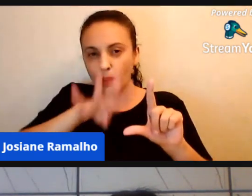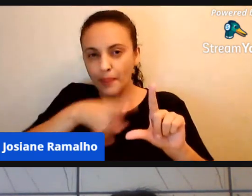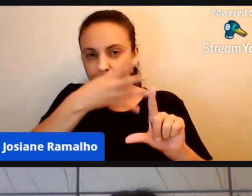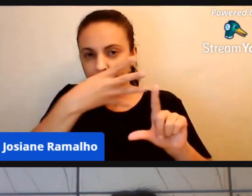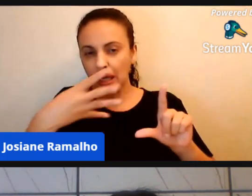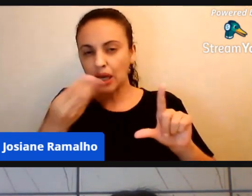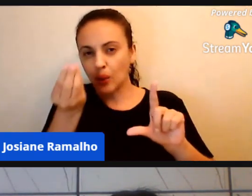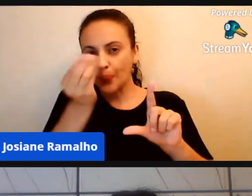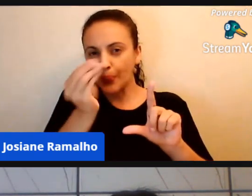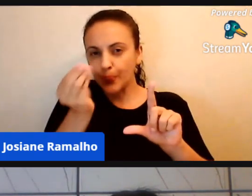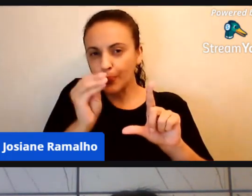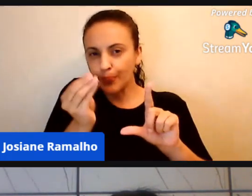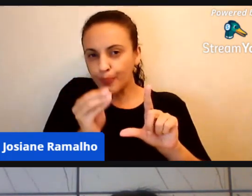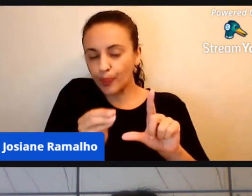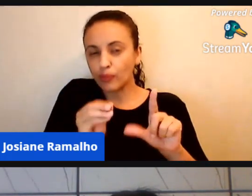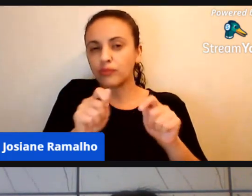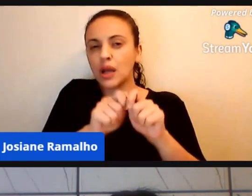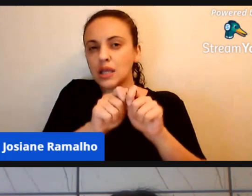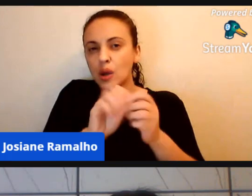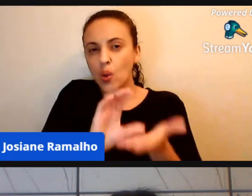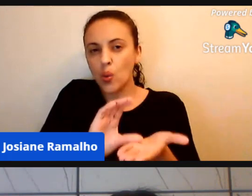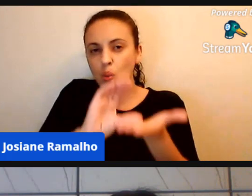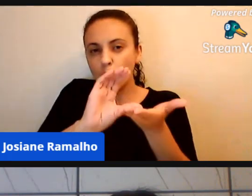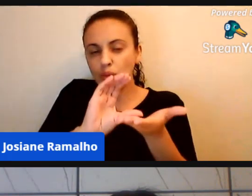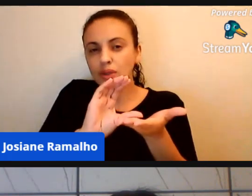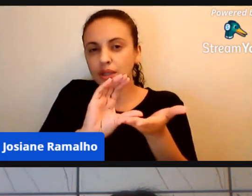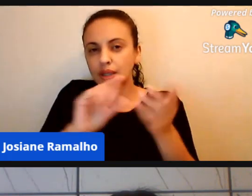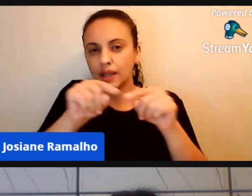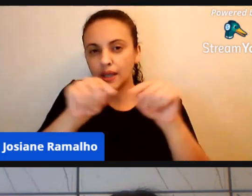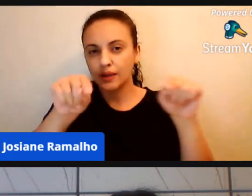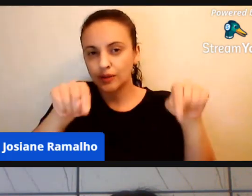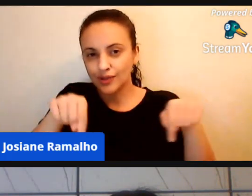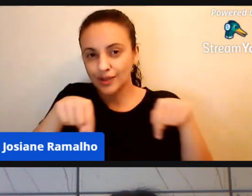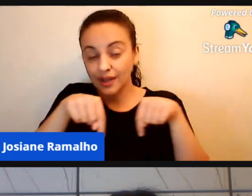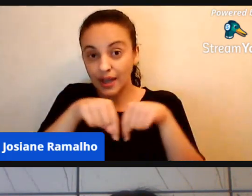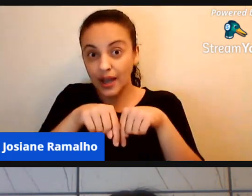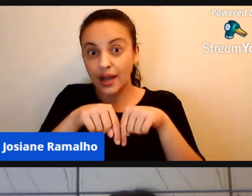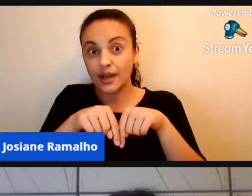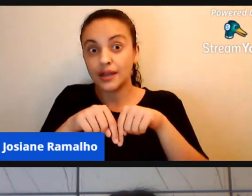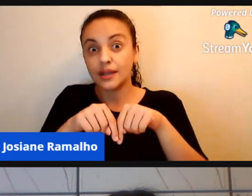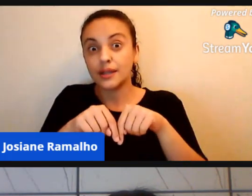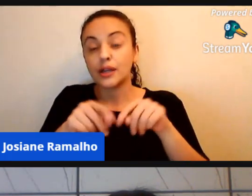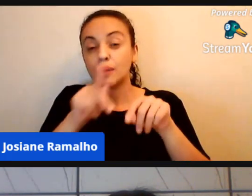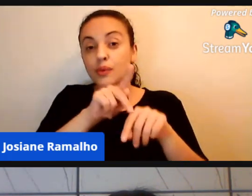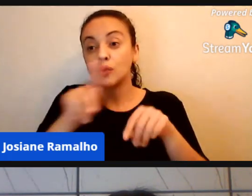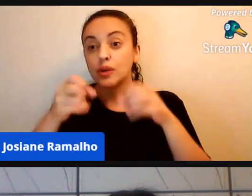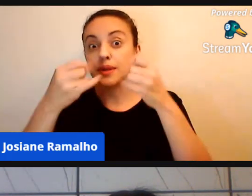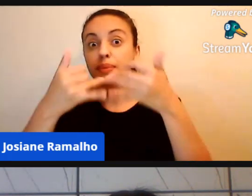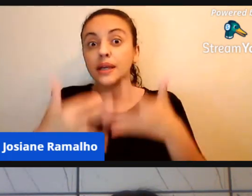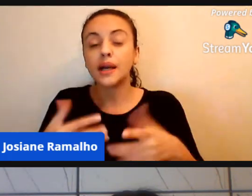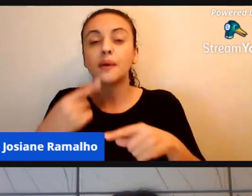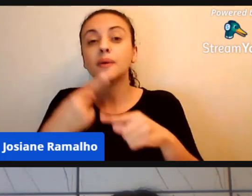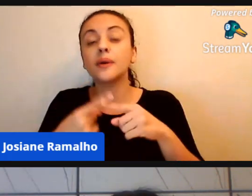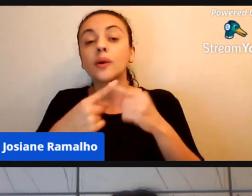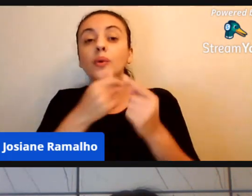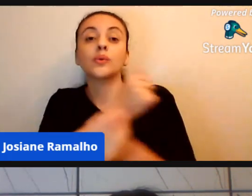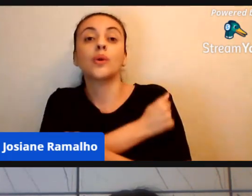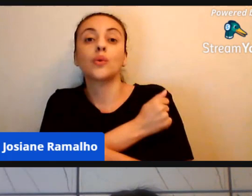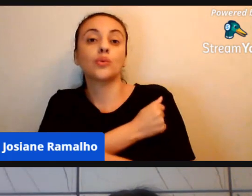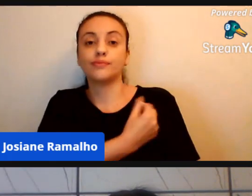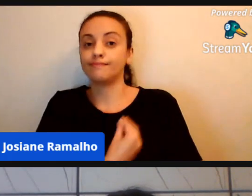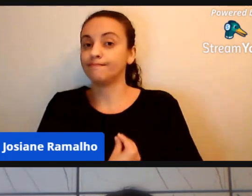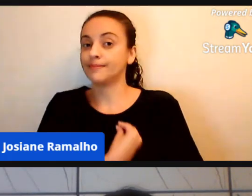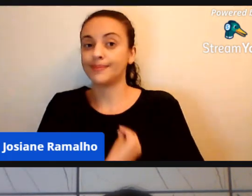fazer um conselho de classe, aonde o professor leva, o porquê que esse aluno não está participando efetivamente,